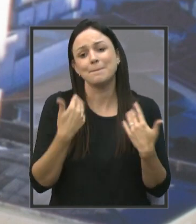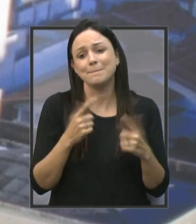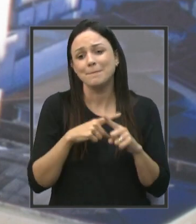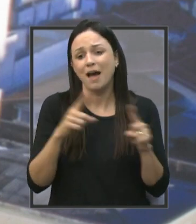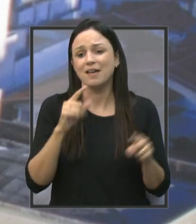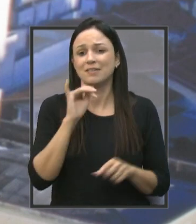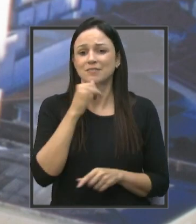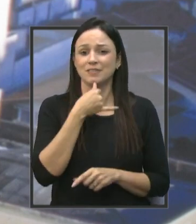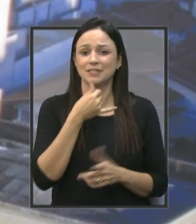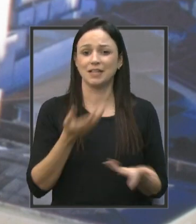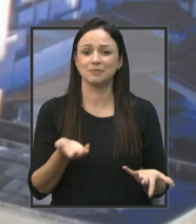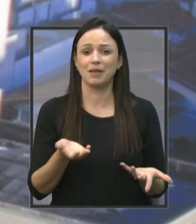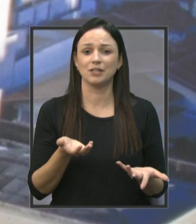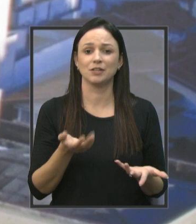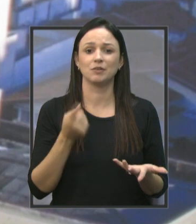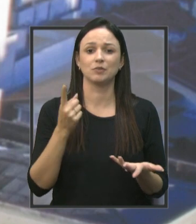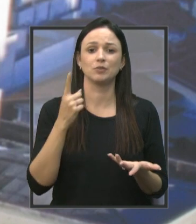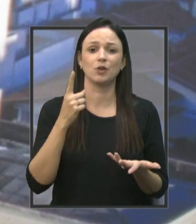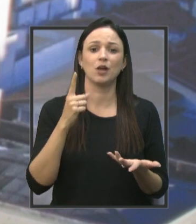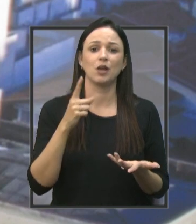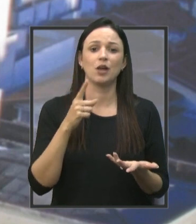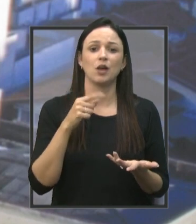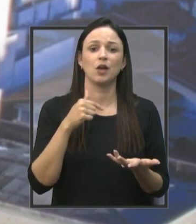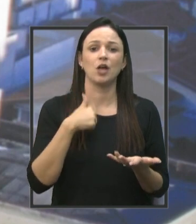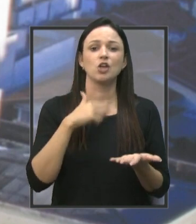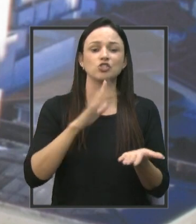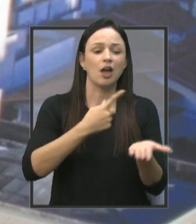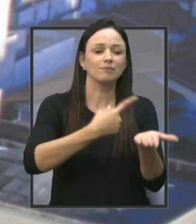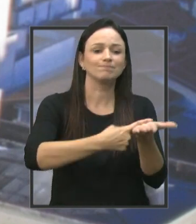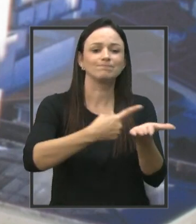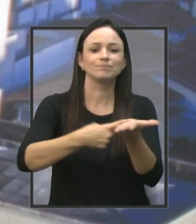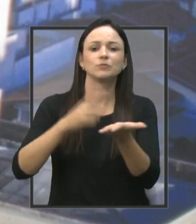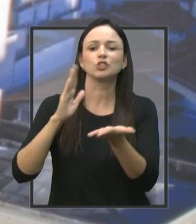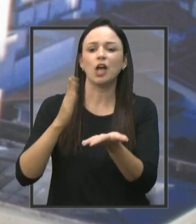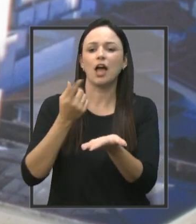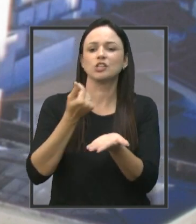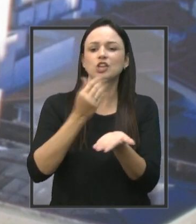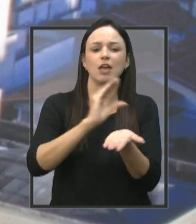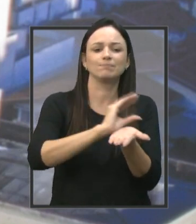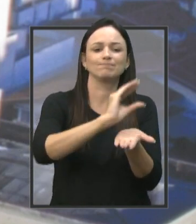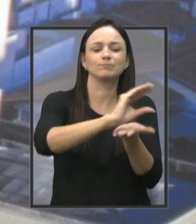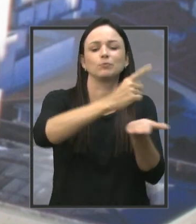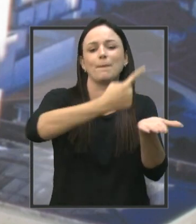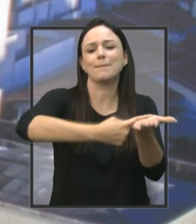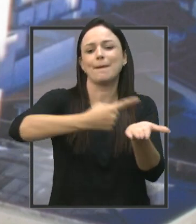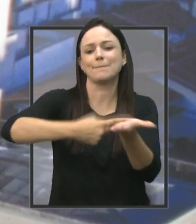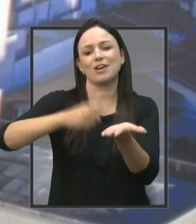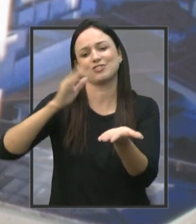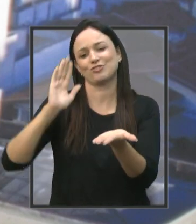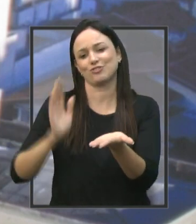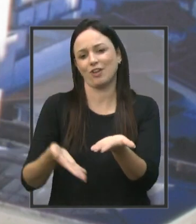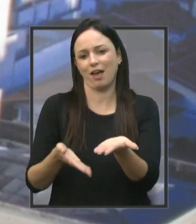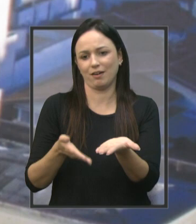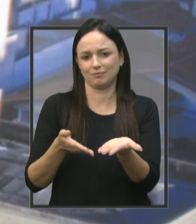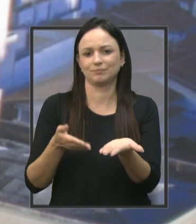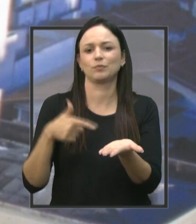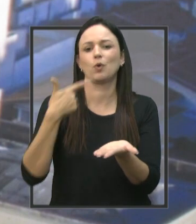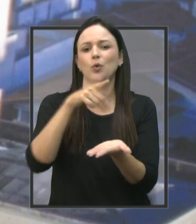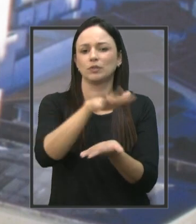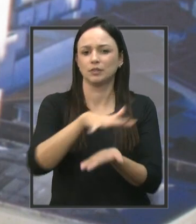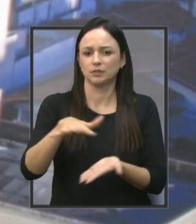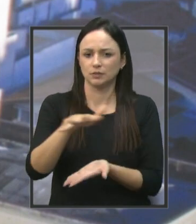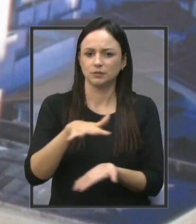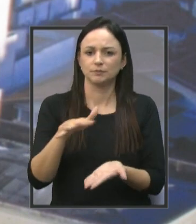tempo que a diretoria me procurou, já tinha comprometido alguma parte desse dinheiro para outras situações que nós estamos